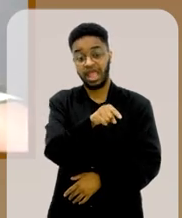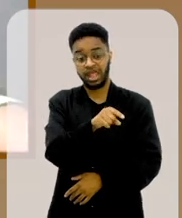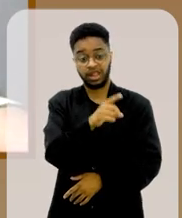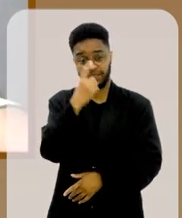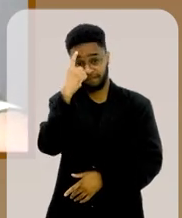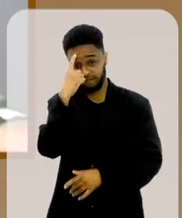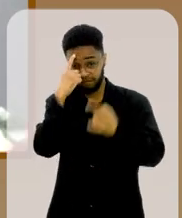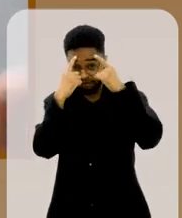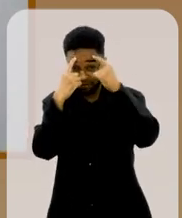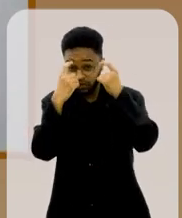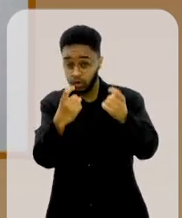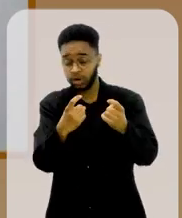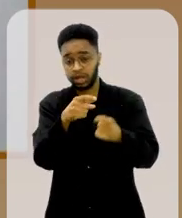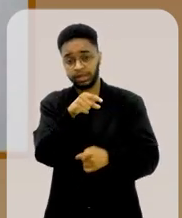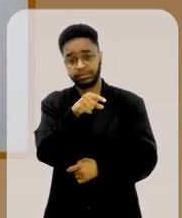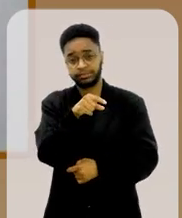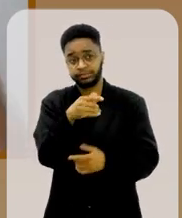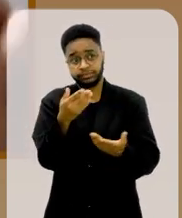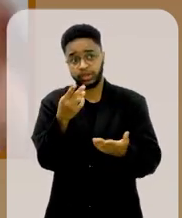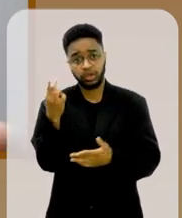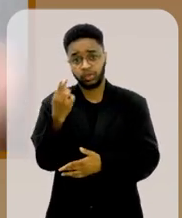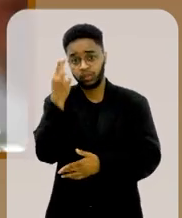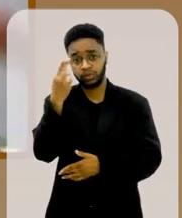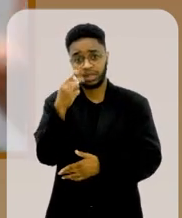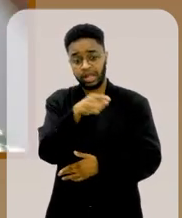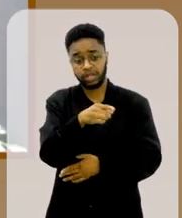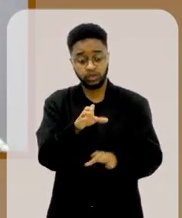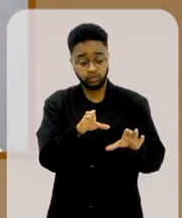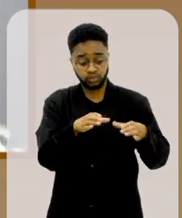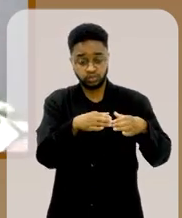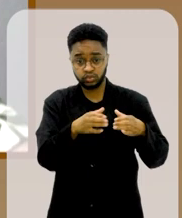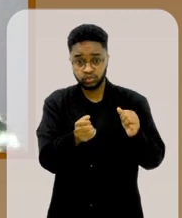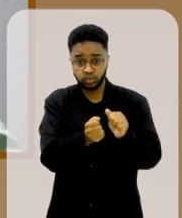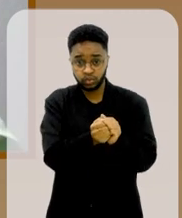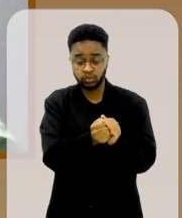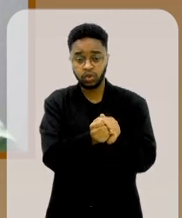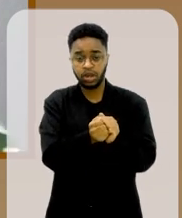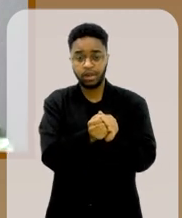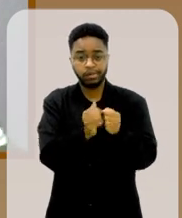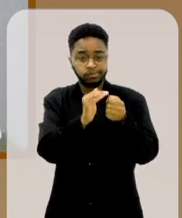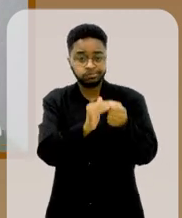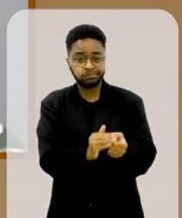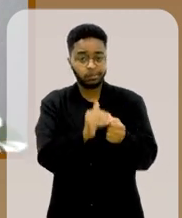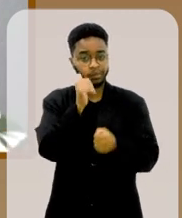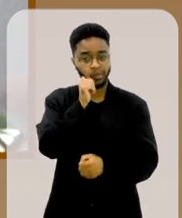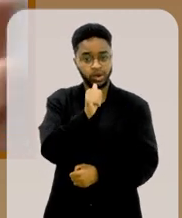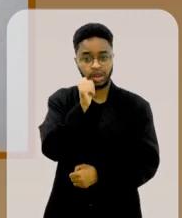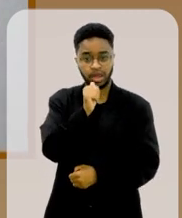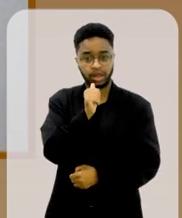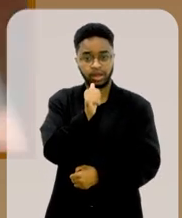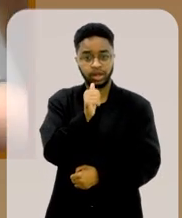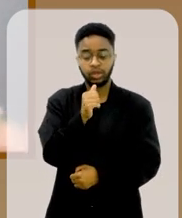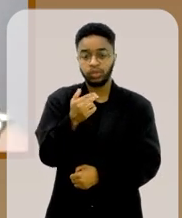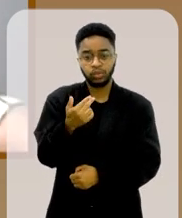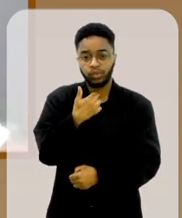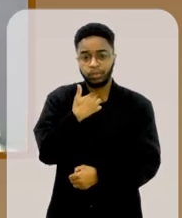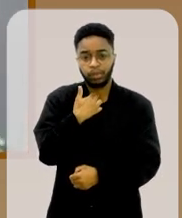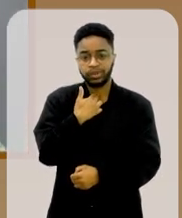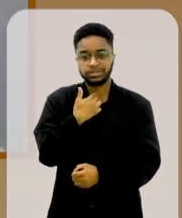agressor que se juntou a um grupo misógino para tentar